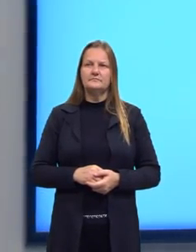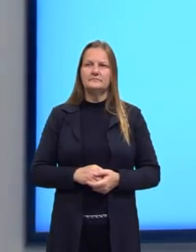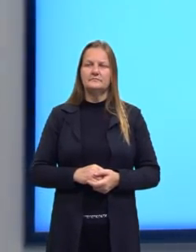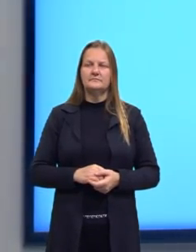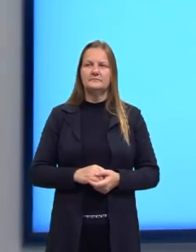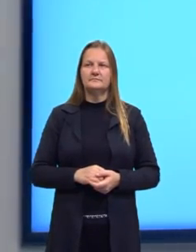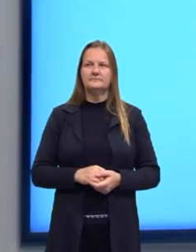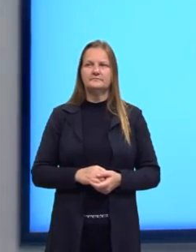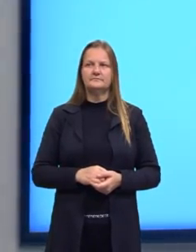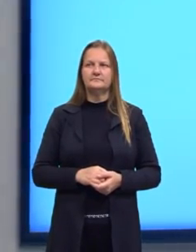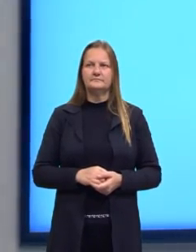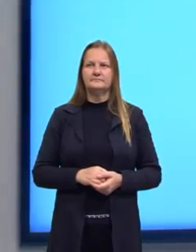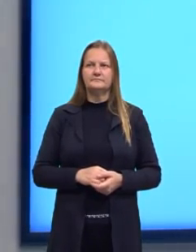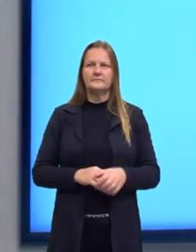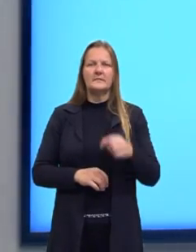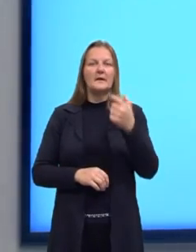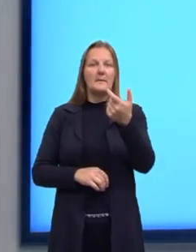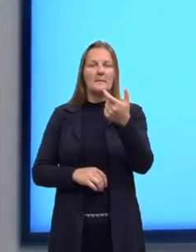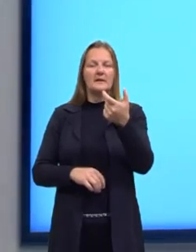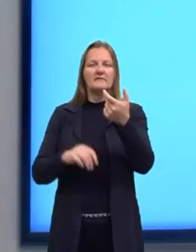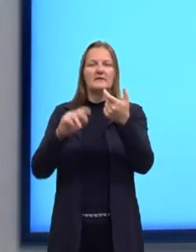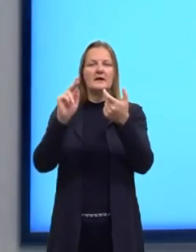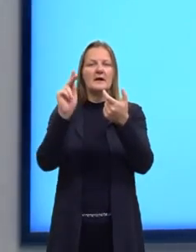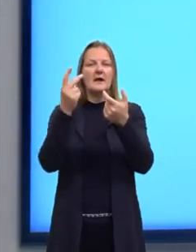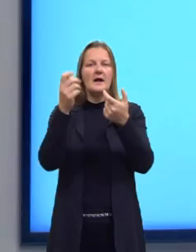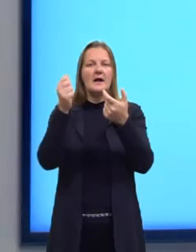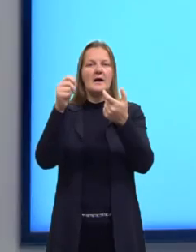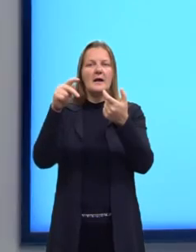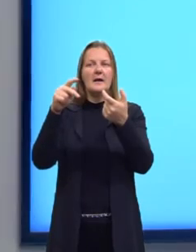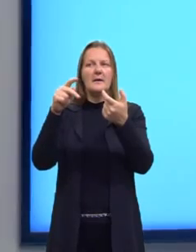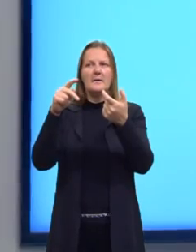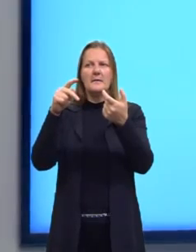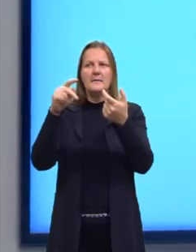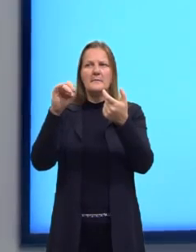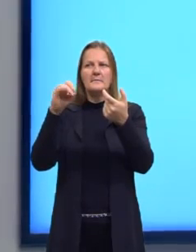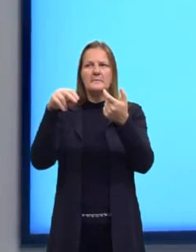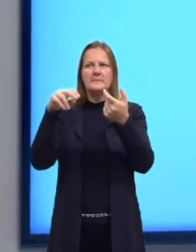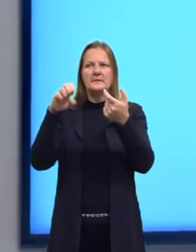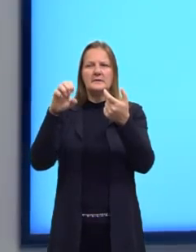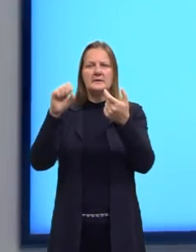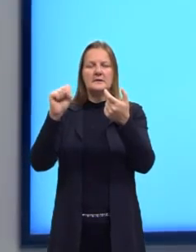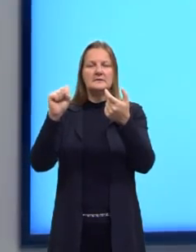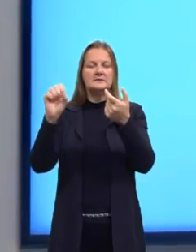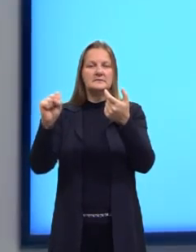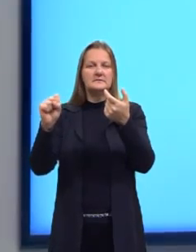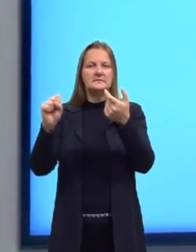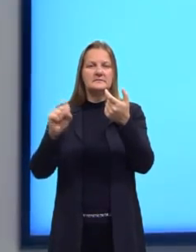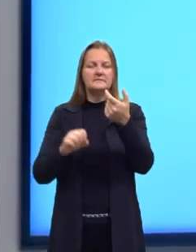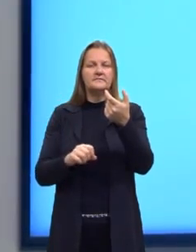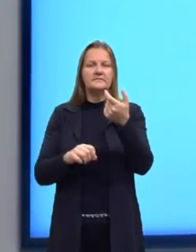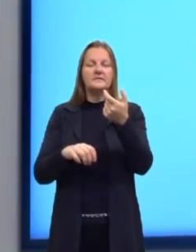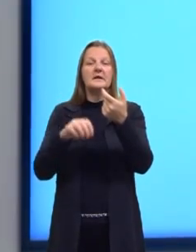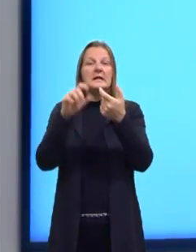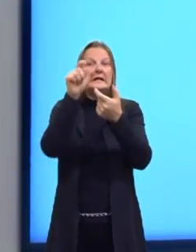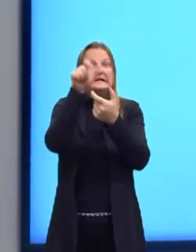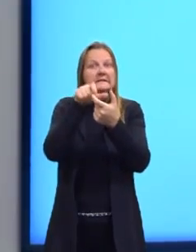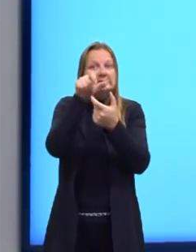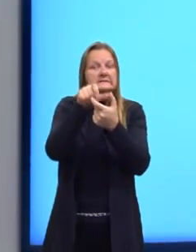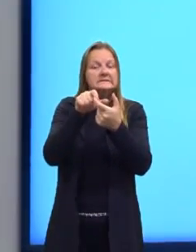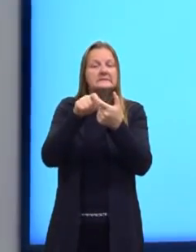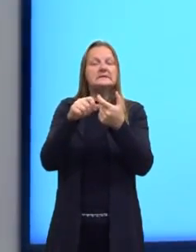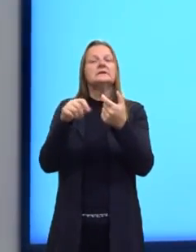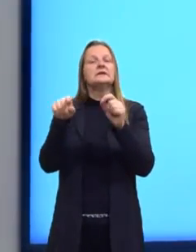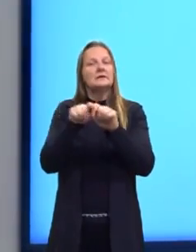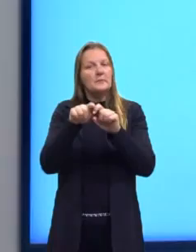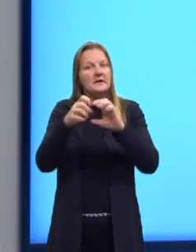palavra happiness. O ness é uma terminação de um adjetivo também,